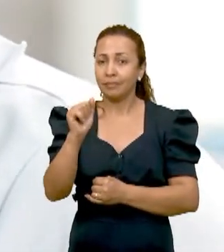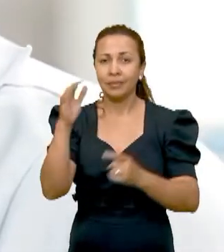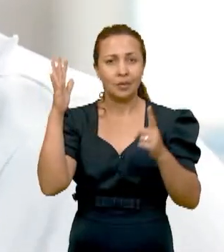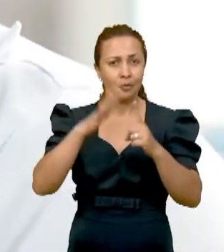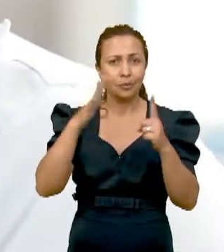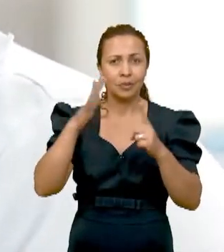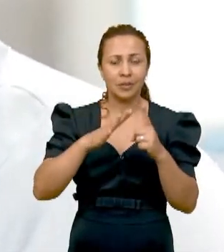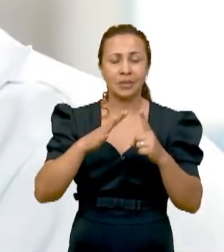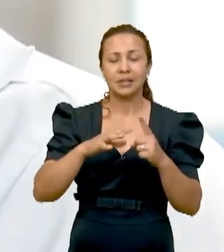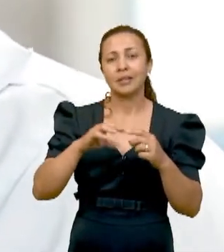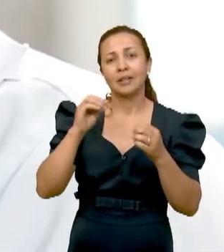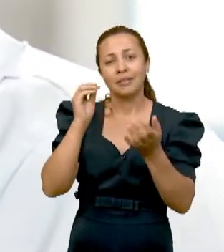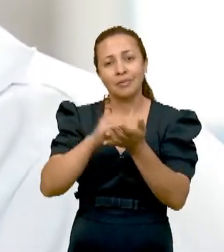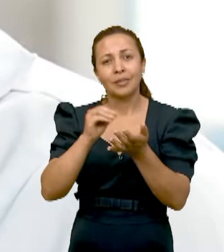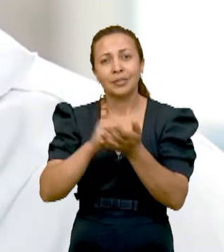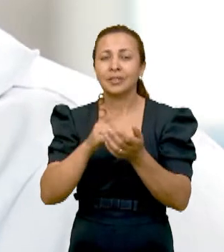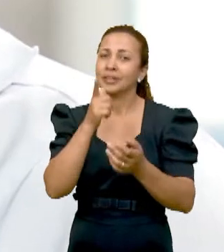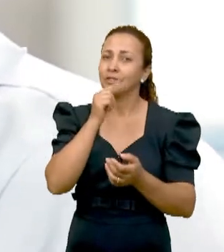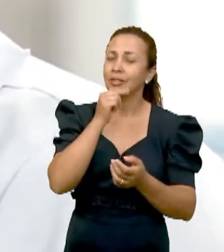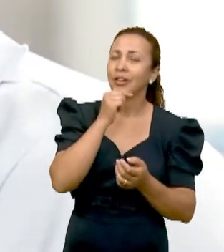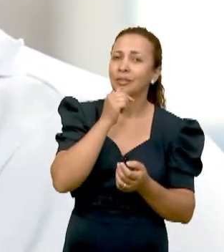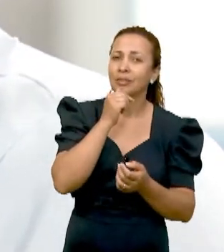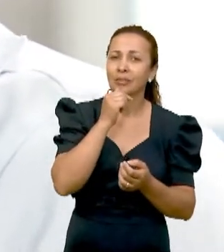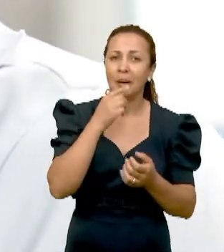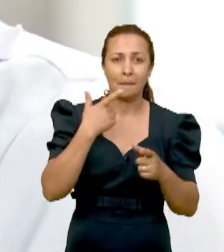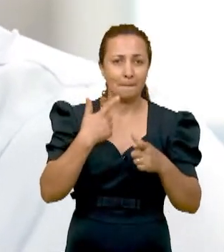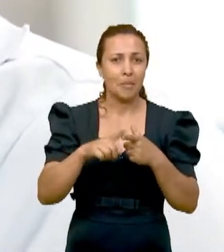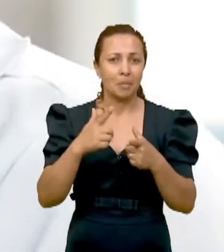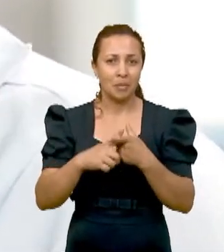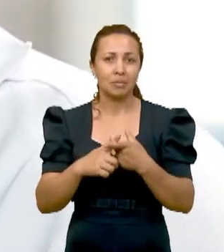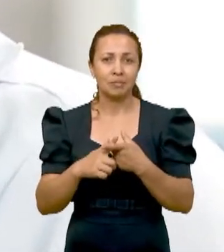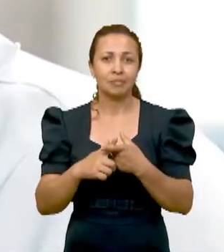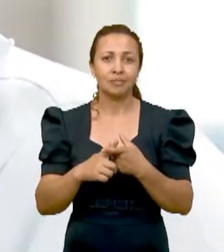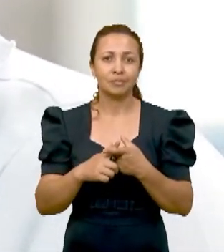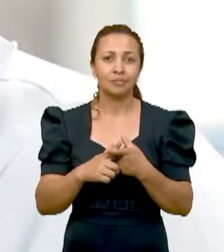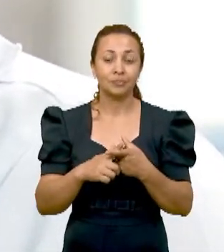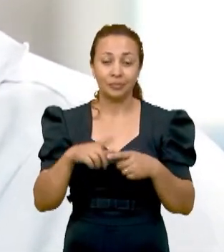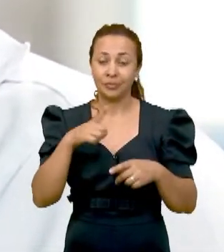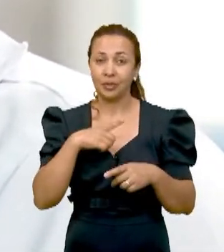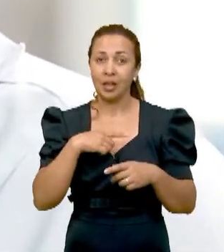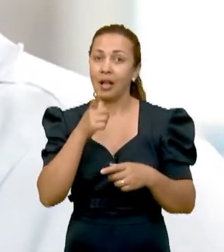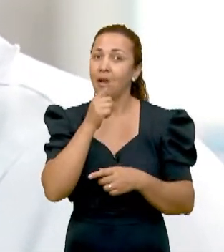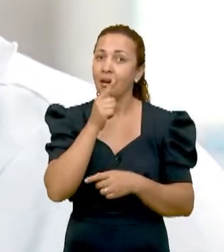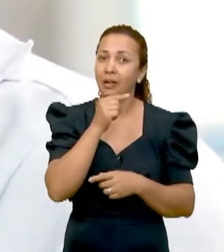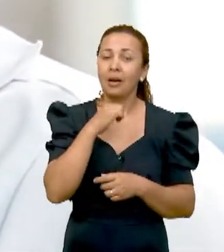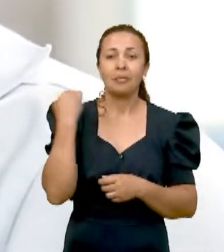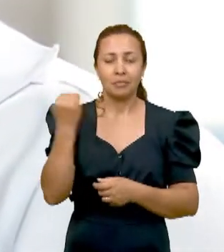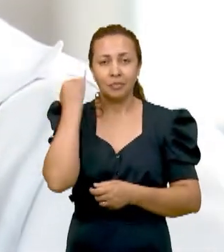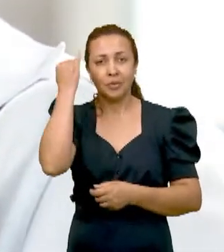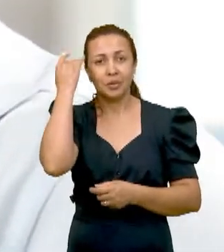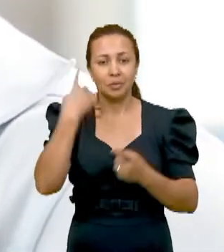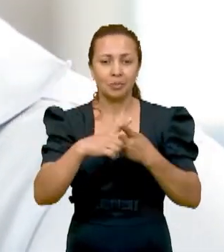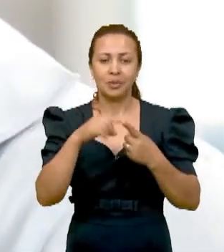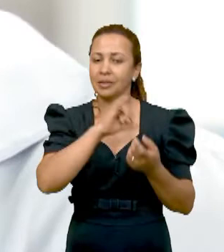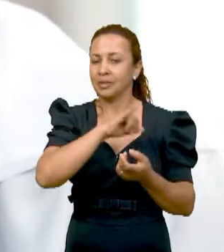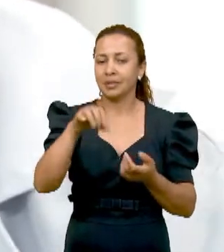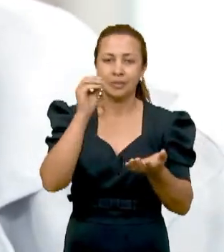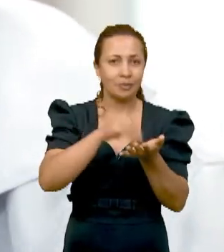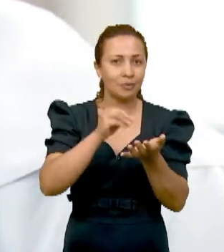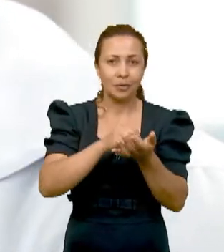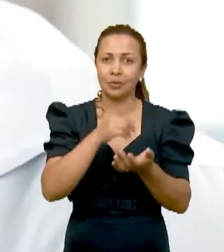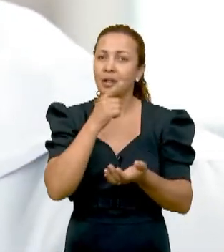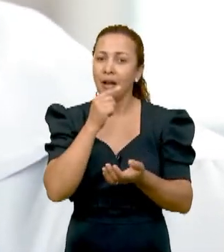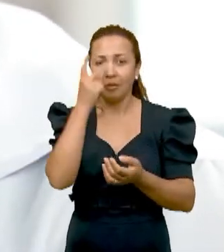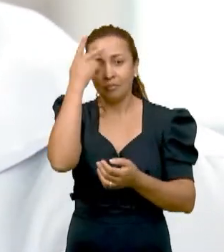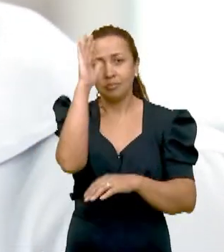afetadas pela falta d'água, por exemplo. A restrição hídrica é muito importante no sentido de que faltou água para